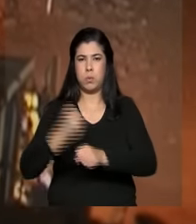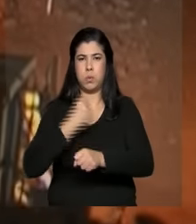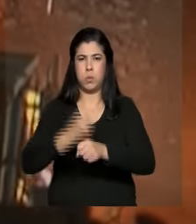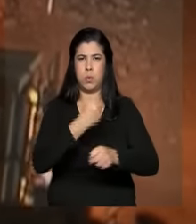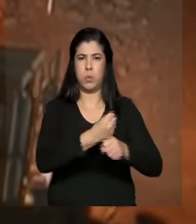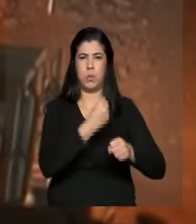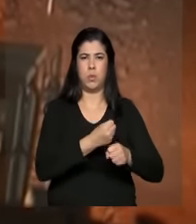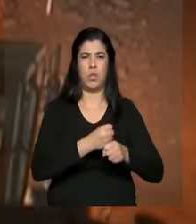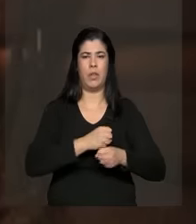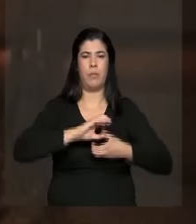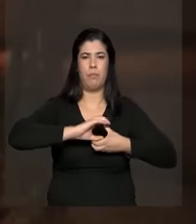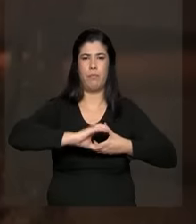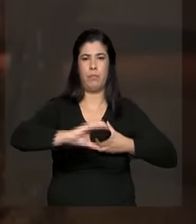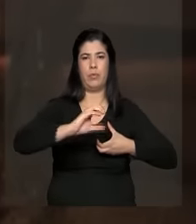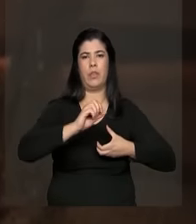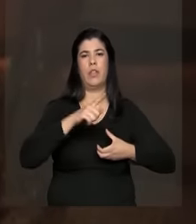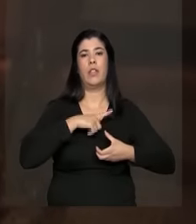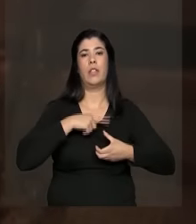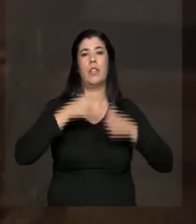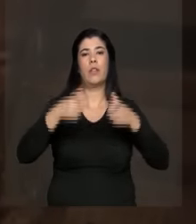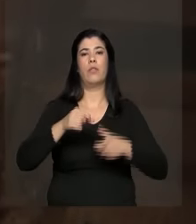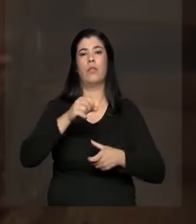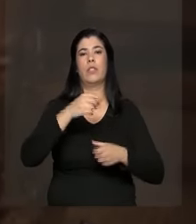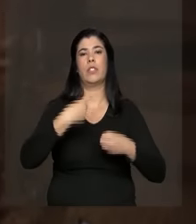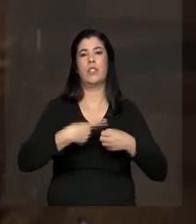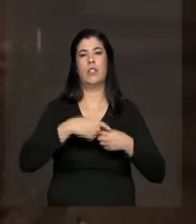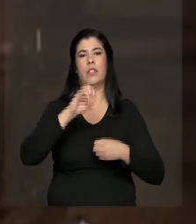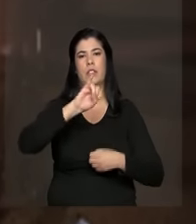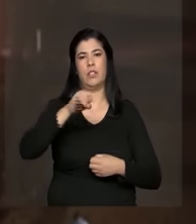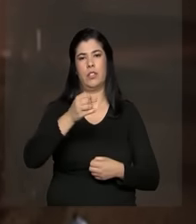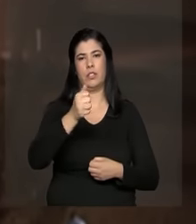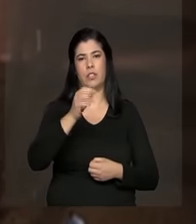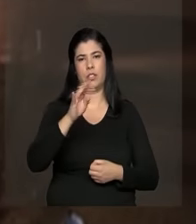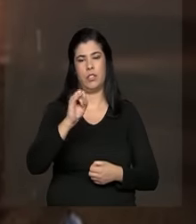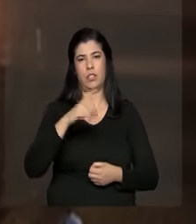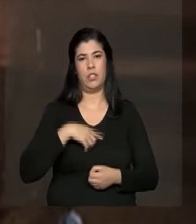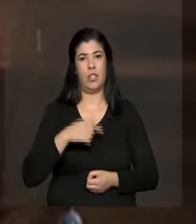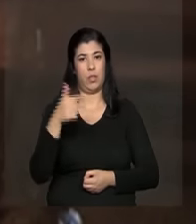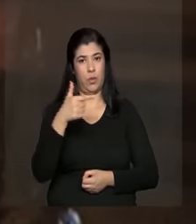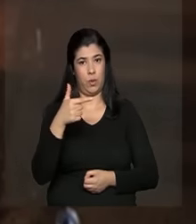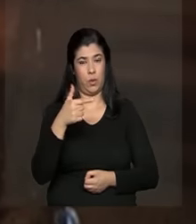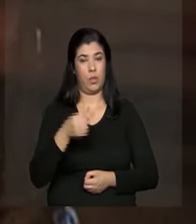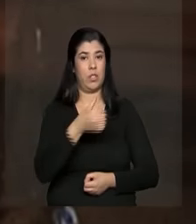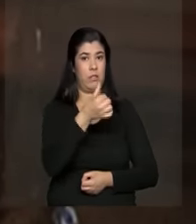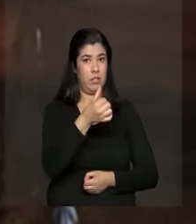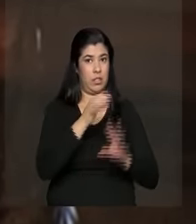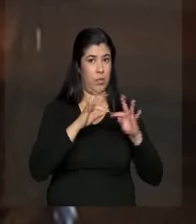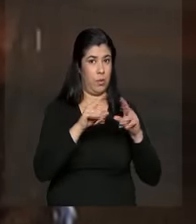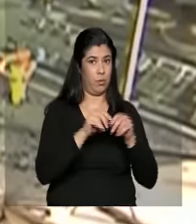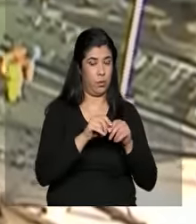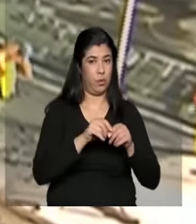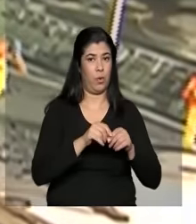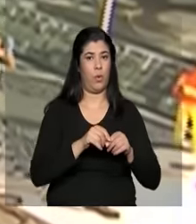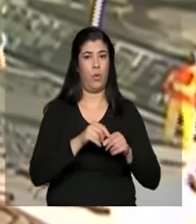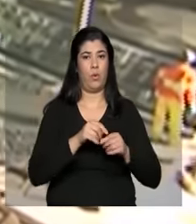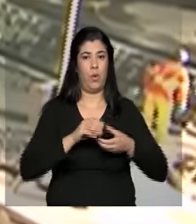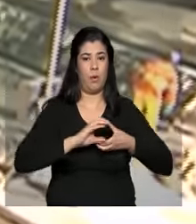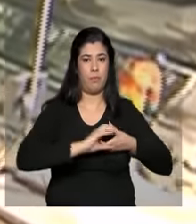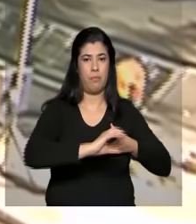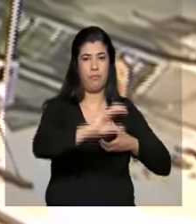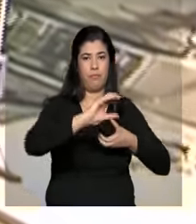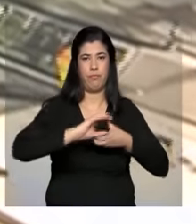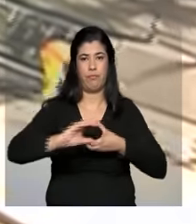cidade de Jati, no Ceará, é o ponto onde se encontram dois dos seis trechos da obra de integração do Rio São Francisco. Os dois